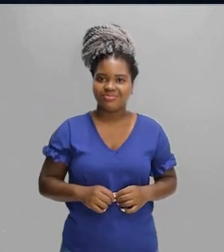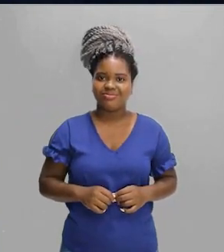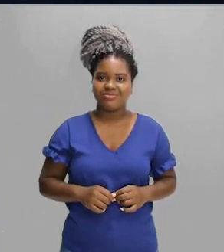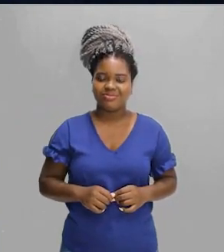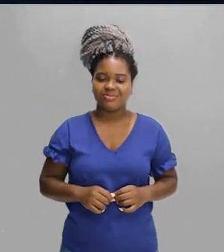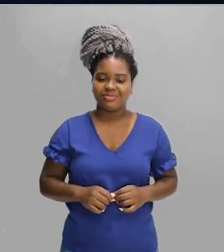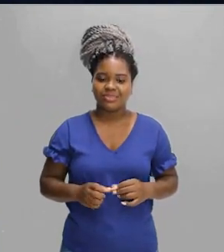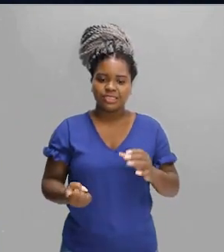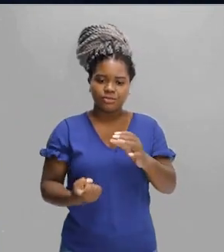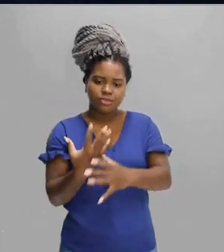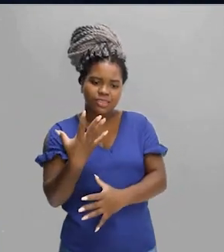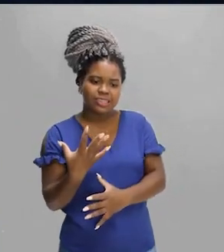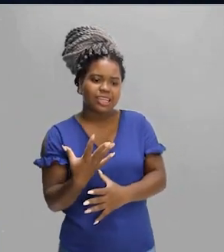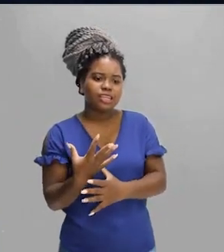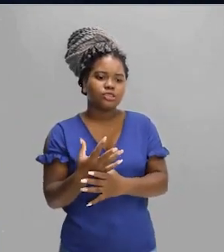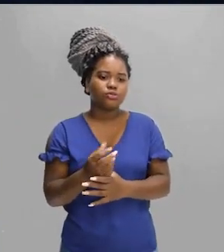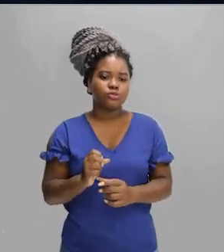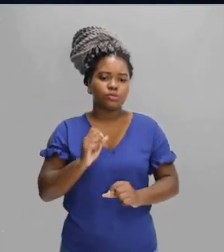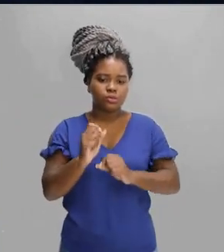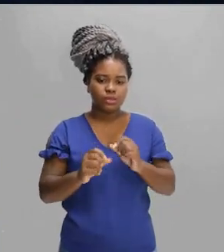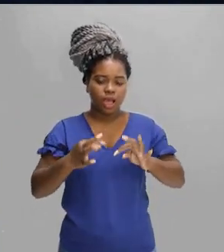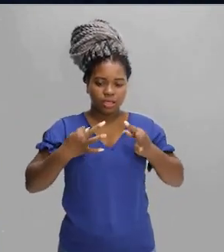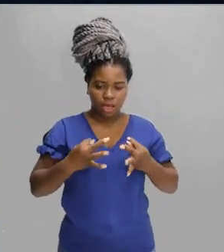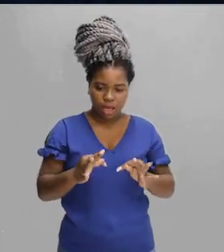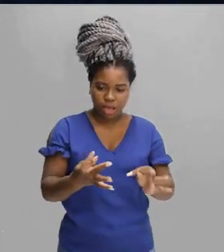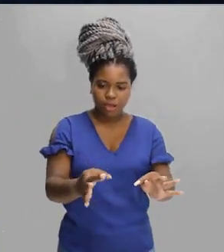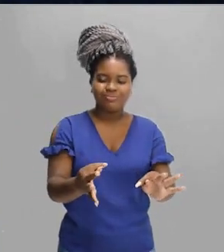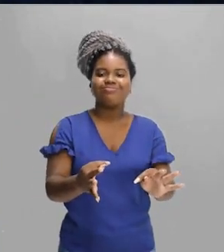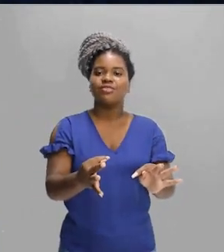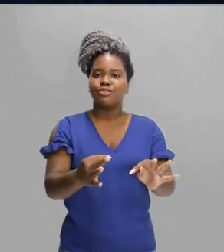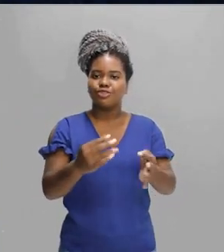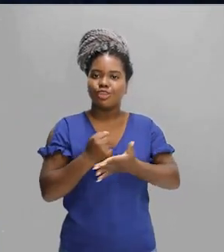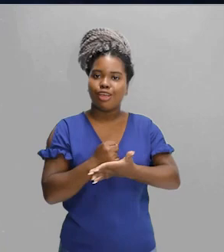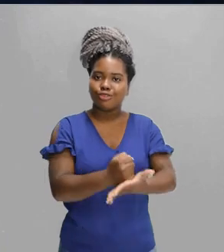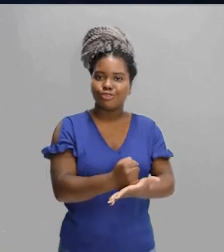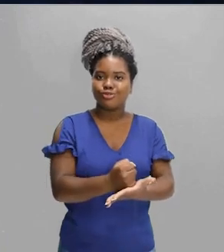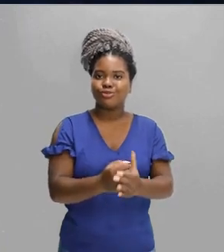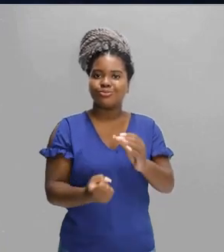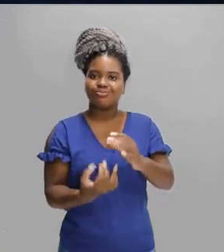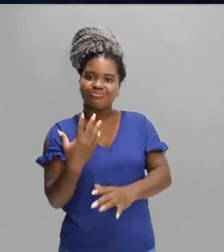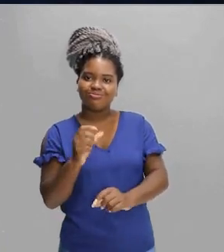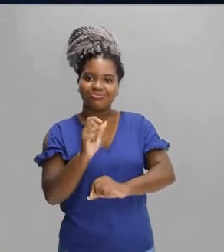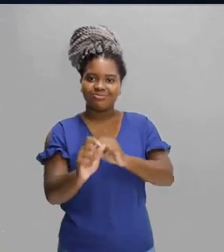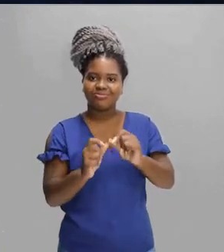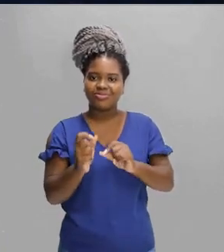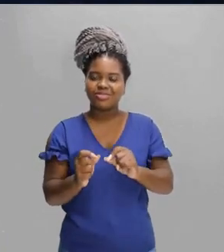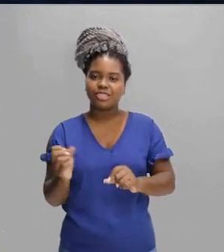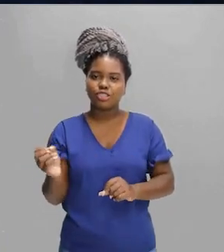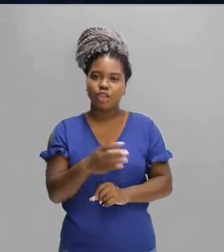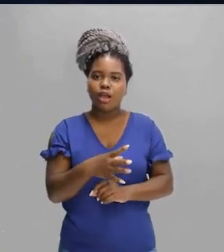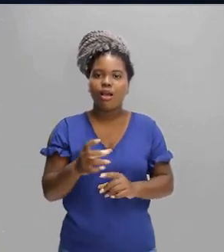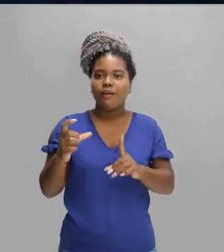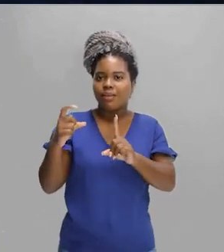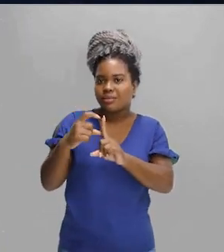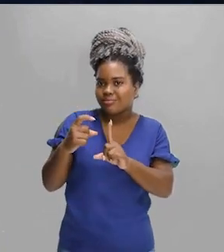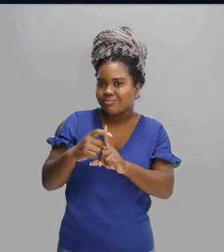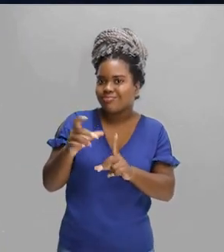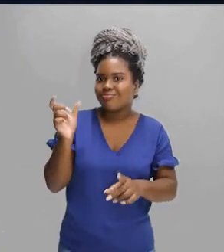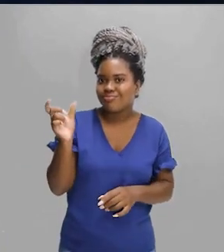surgindo novas tecnologias, é só o que tem acontecido, principalmente agora nessa época de pandemia. Nós estamos,